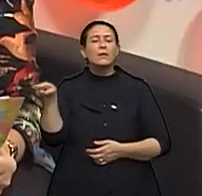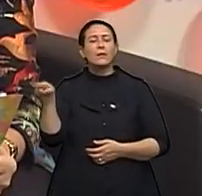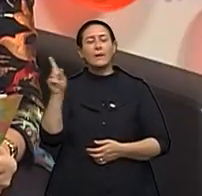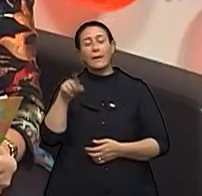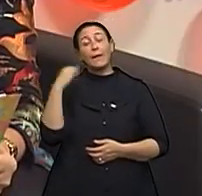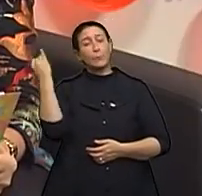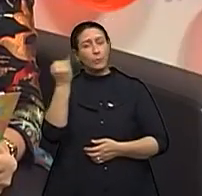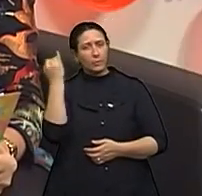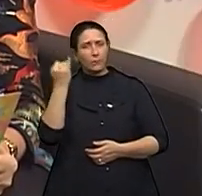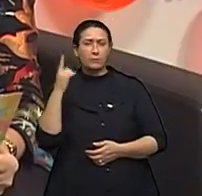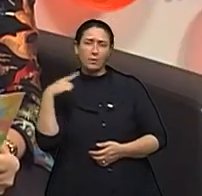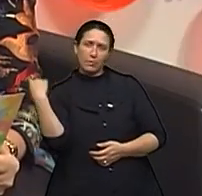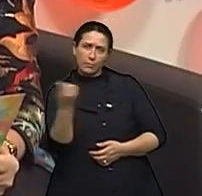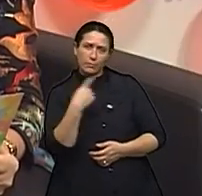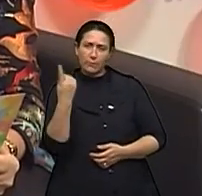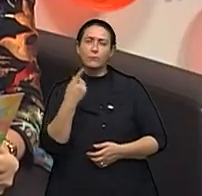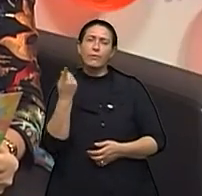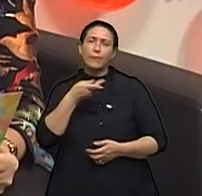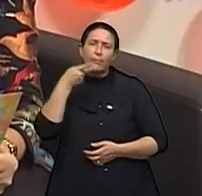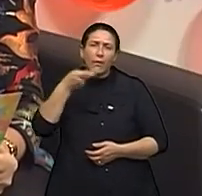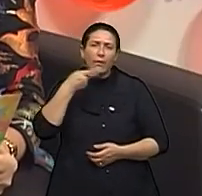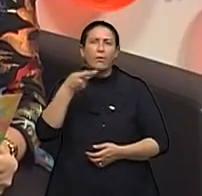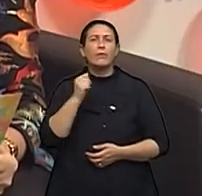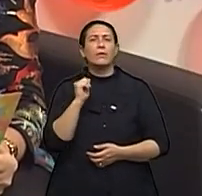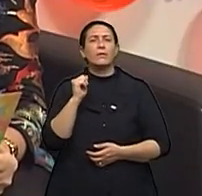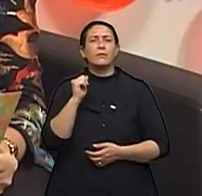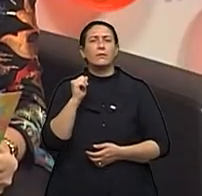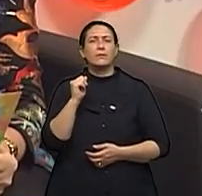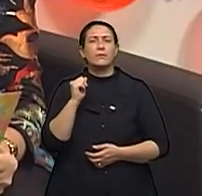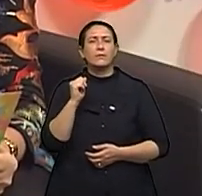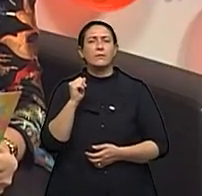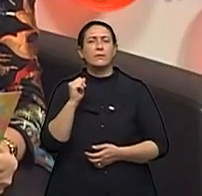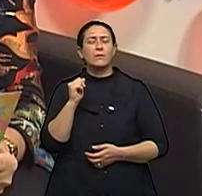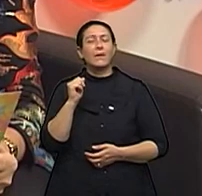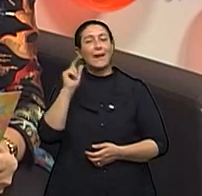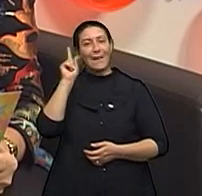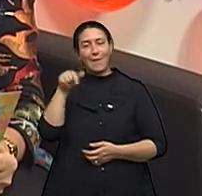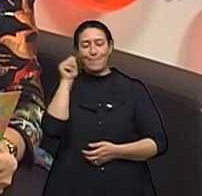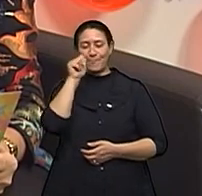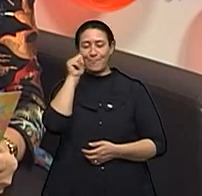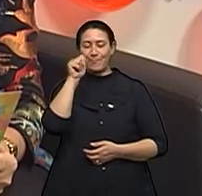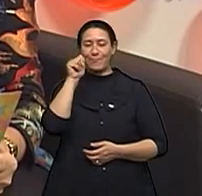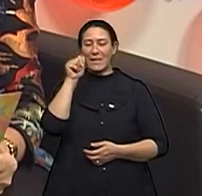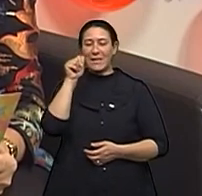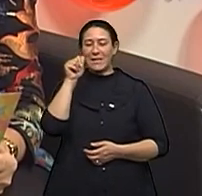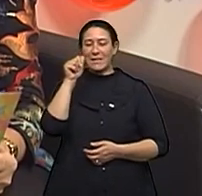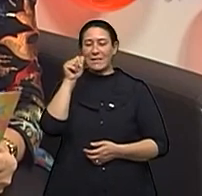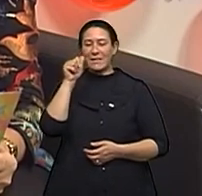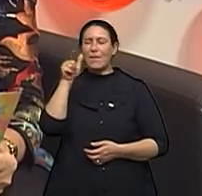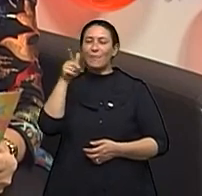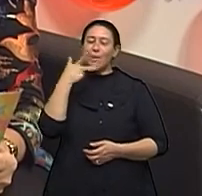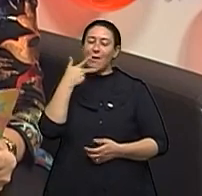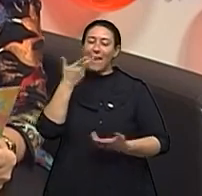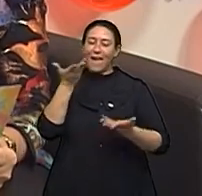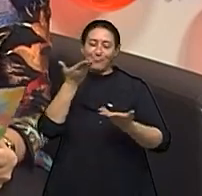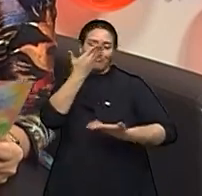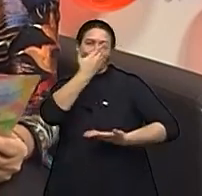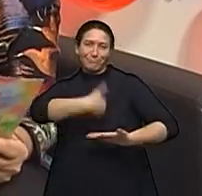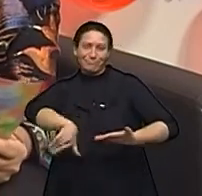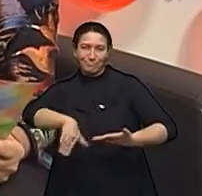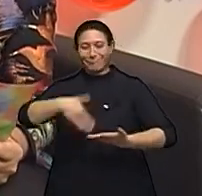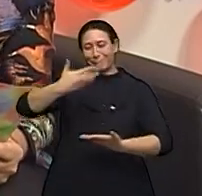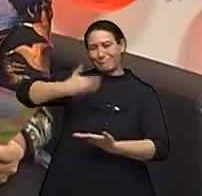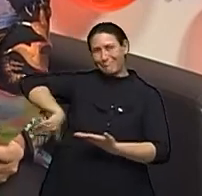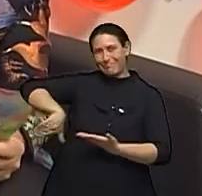gente volte a falar agora nós aqui, que a paciente falou sobre mutilação, que até a